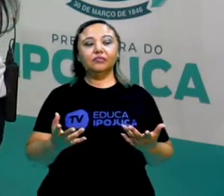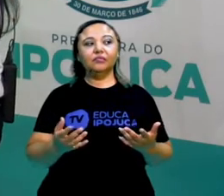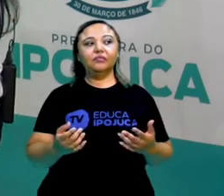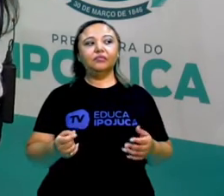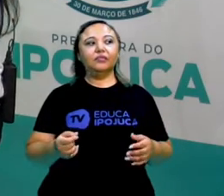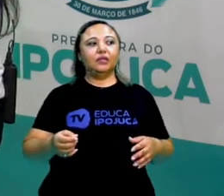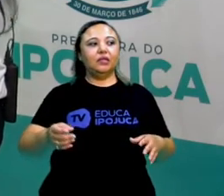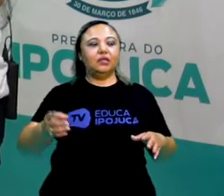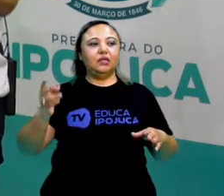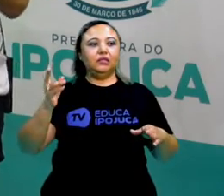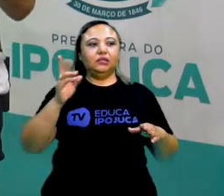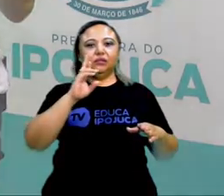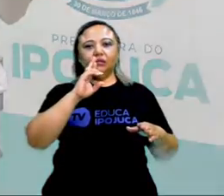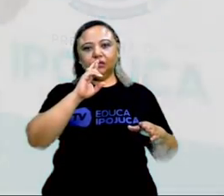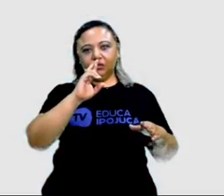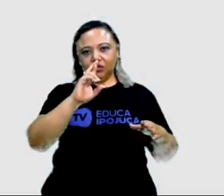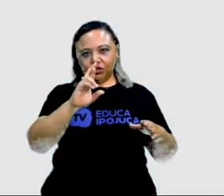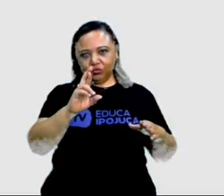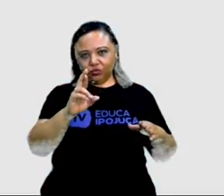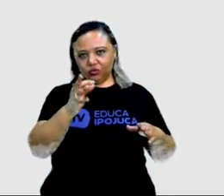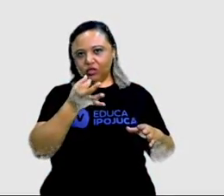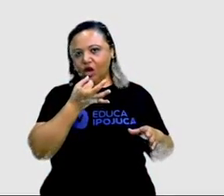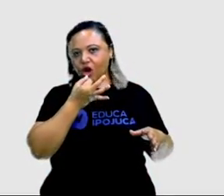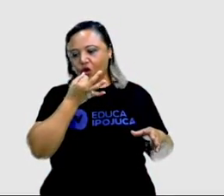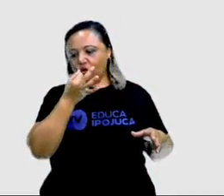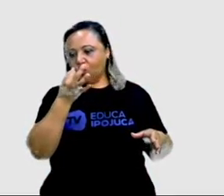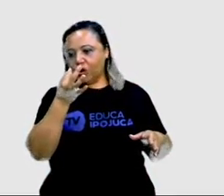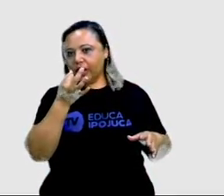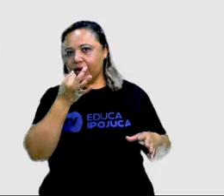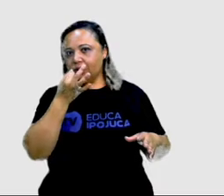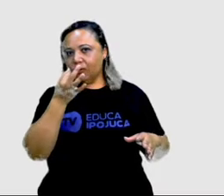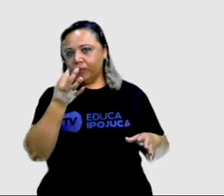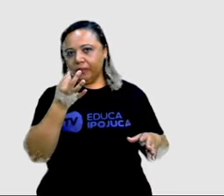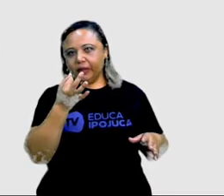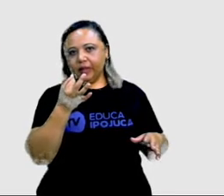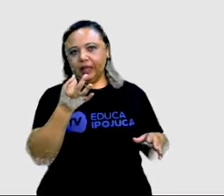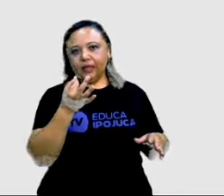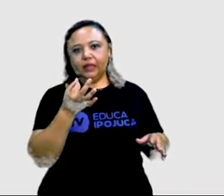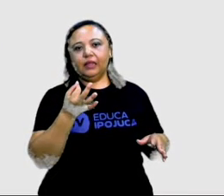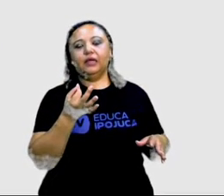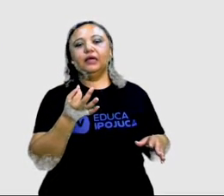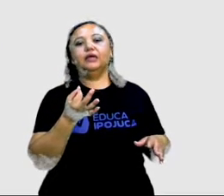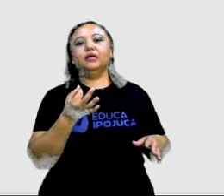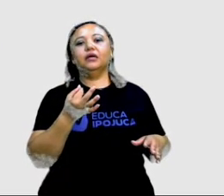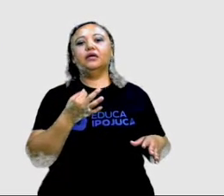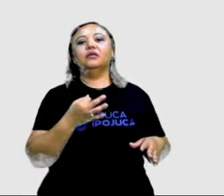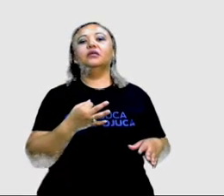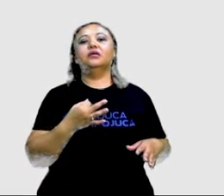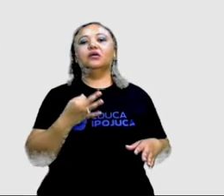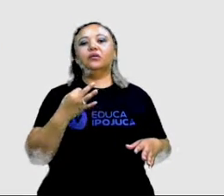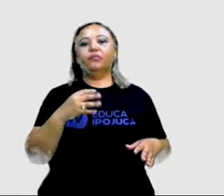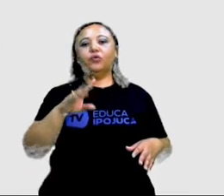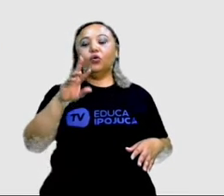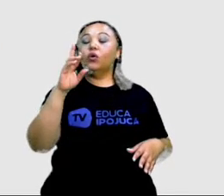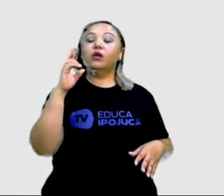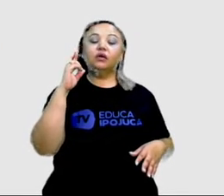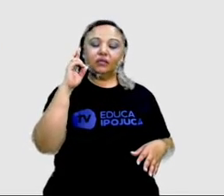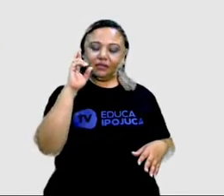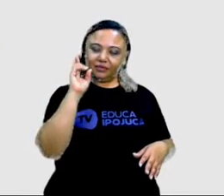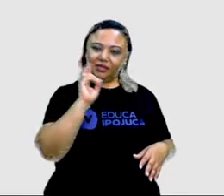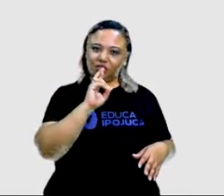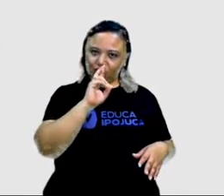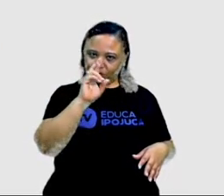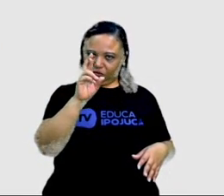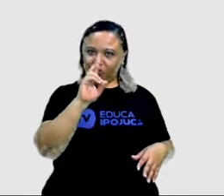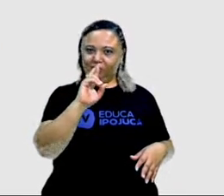Quando diz assim, responda oralmente. Quando o professor traz a gente para a gente falar aquilo que a gente entendeu do